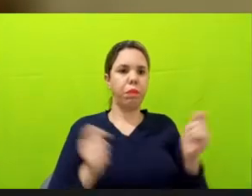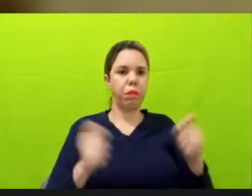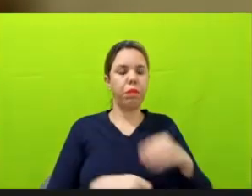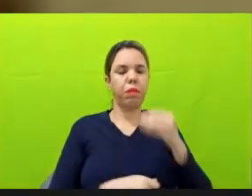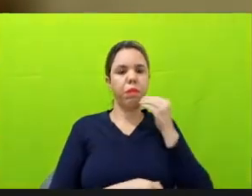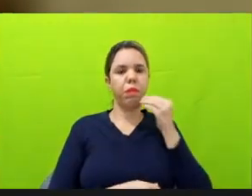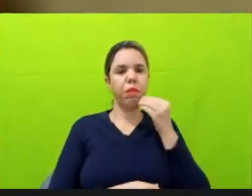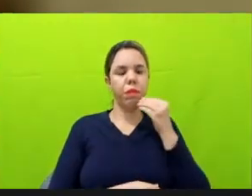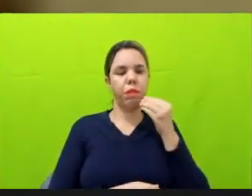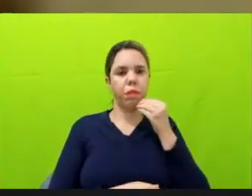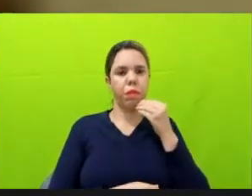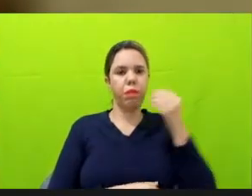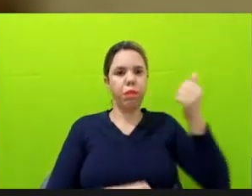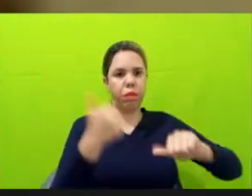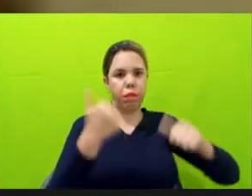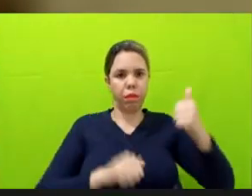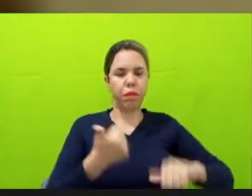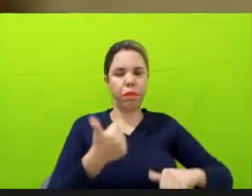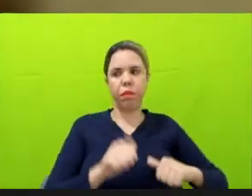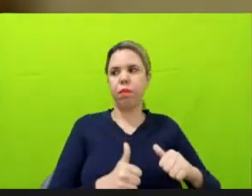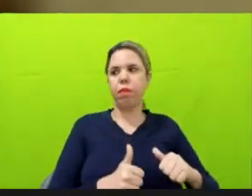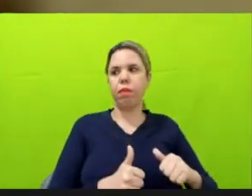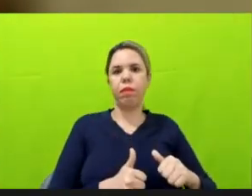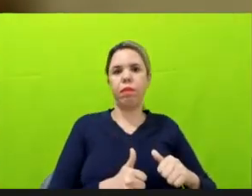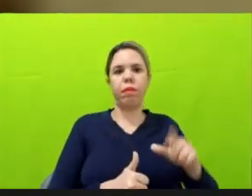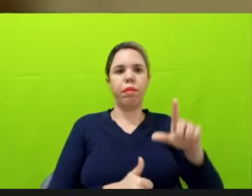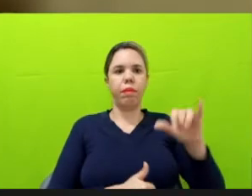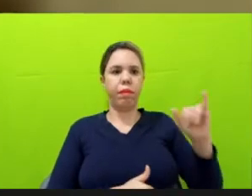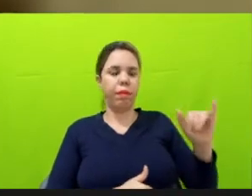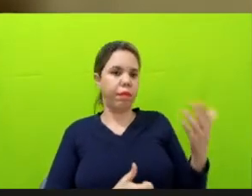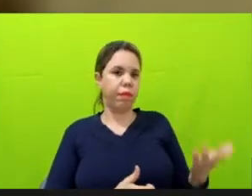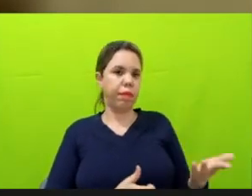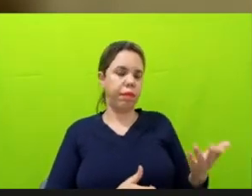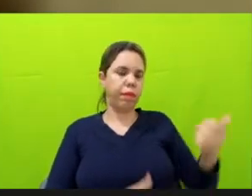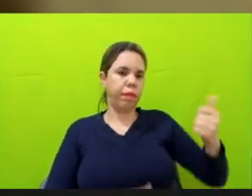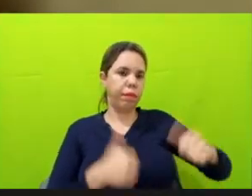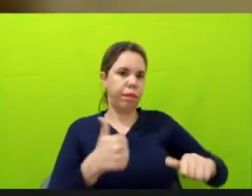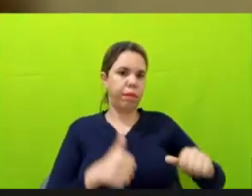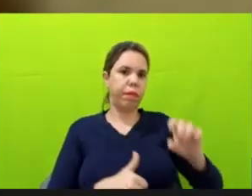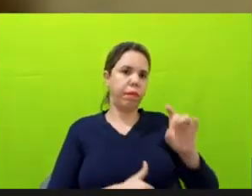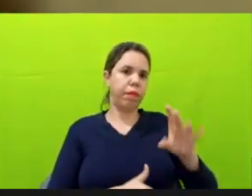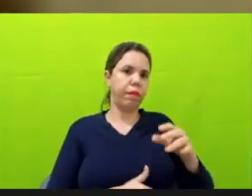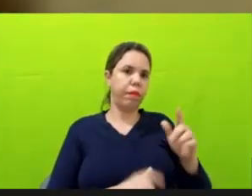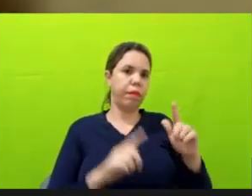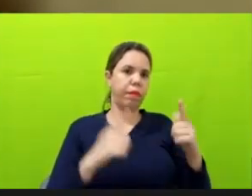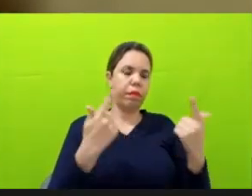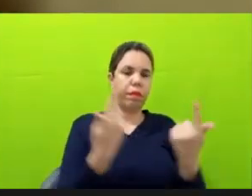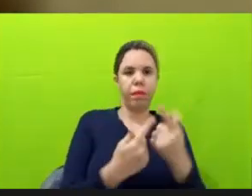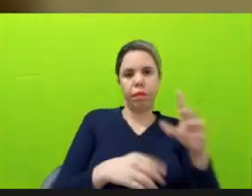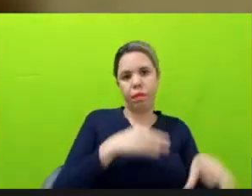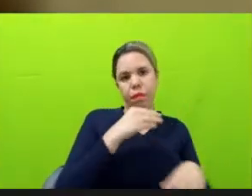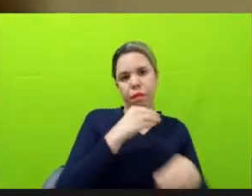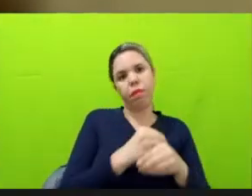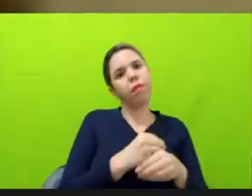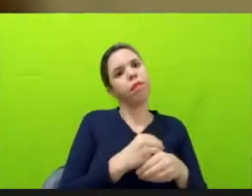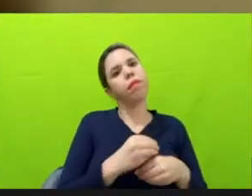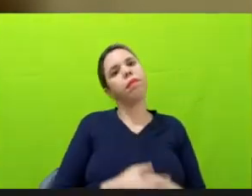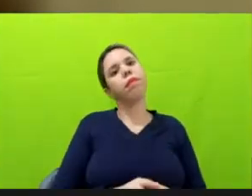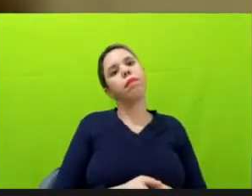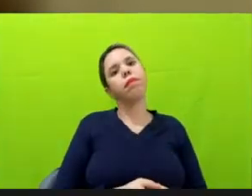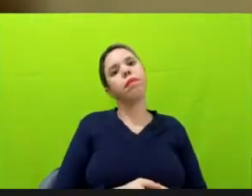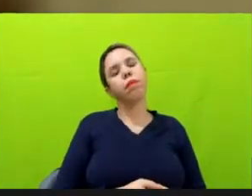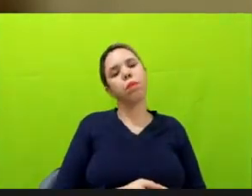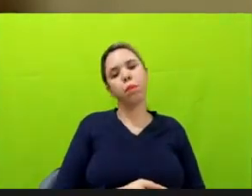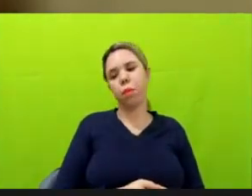né? Quando a gente vai avaliar dados obtidos via LAI. Avaliar não só a gestão pública, como a implementação das políticas públicas, né?